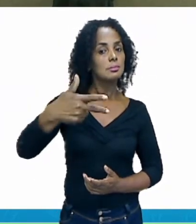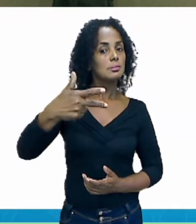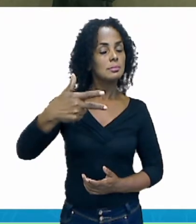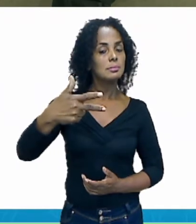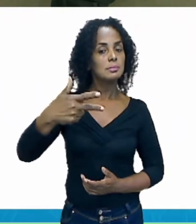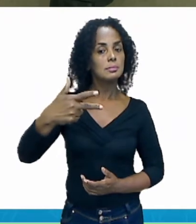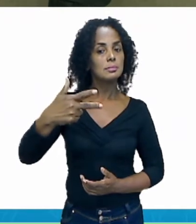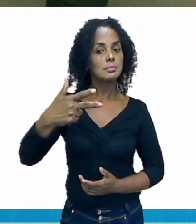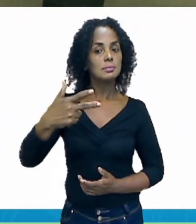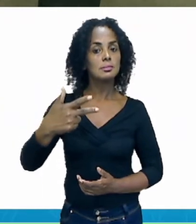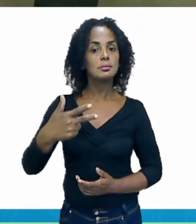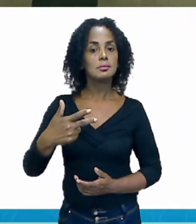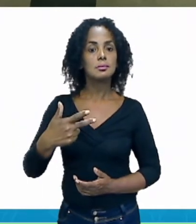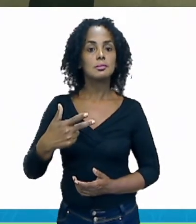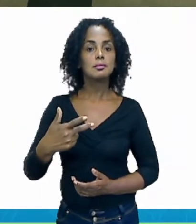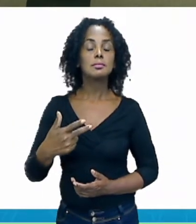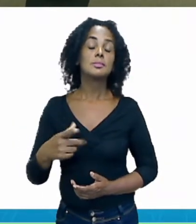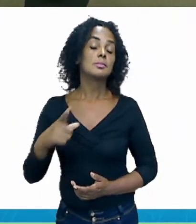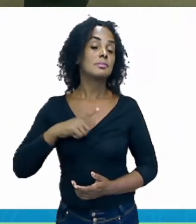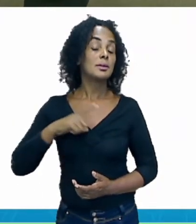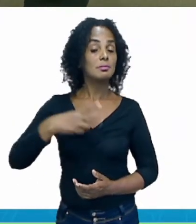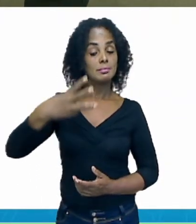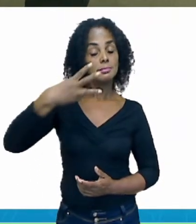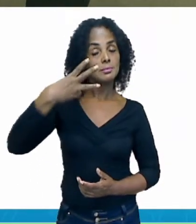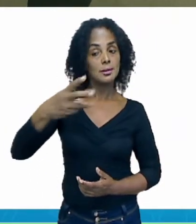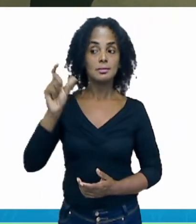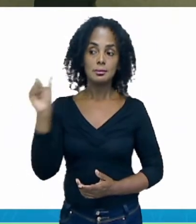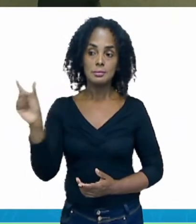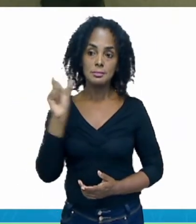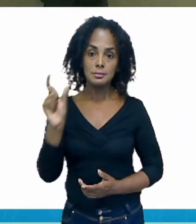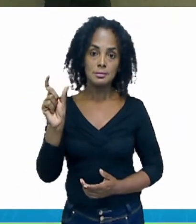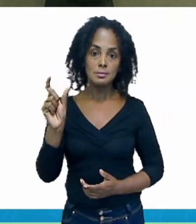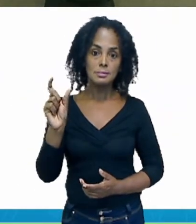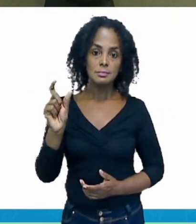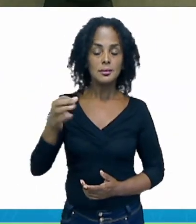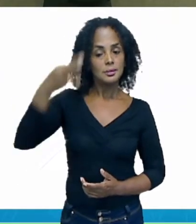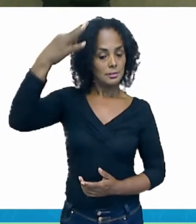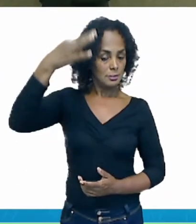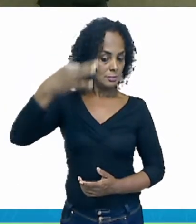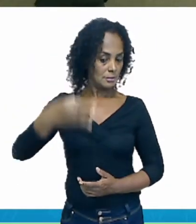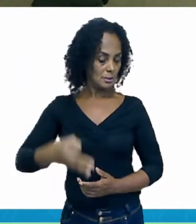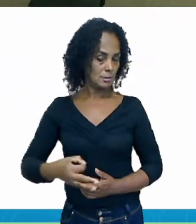Passeio. Número três sílabas. E certo.